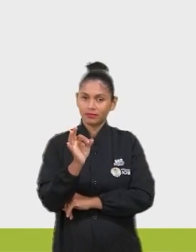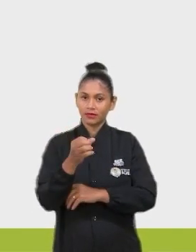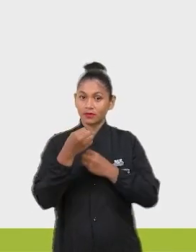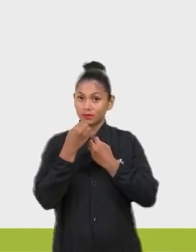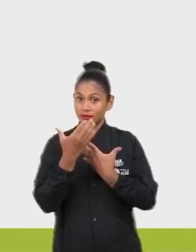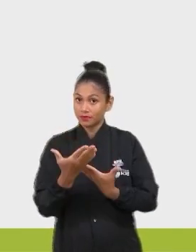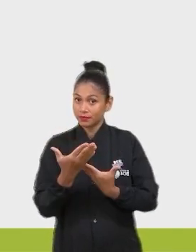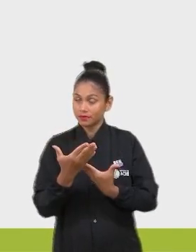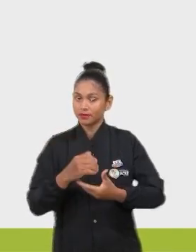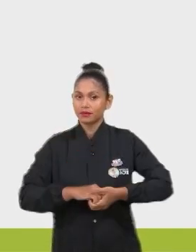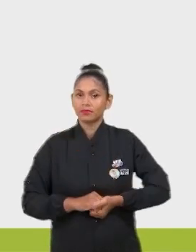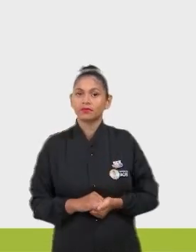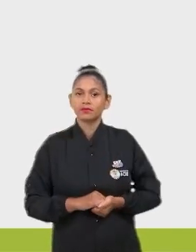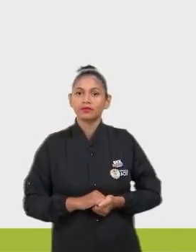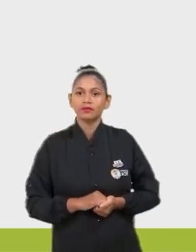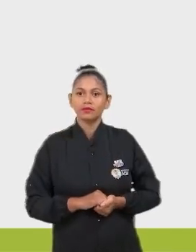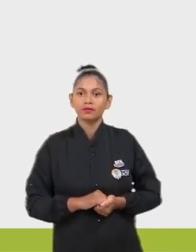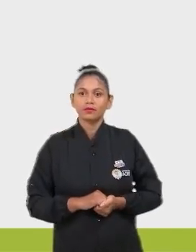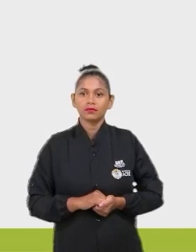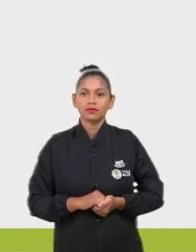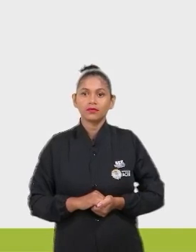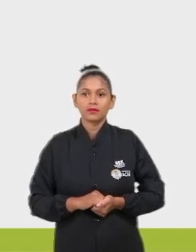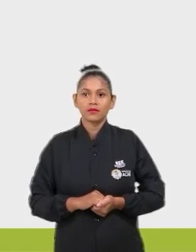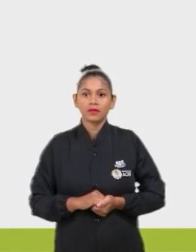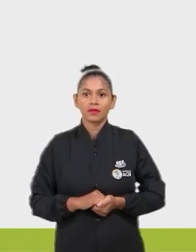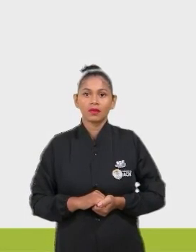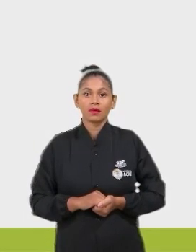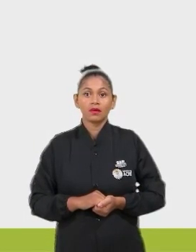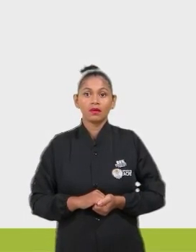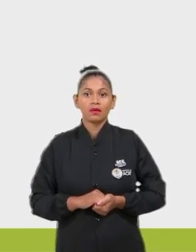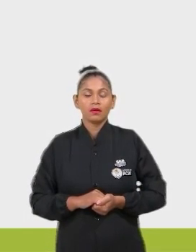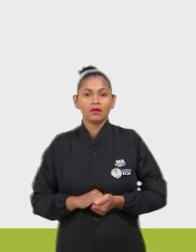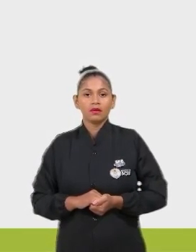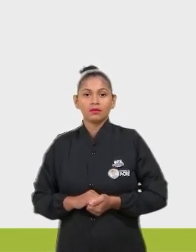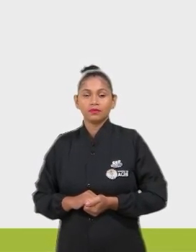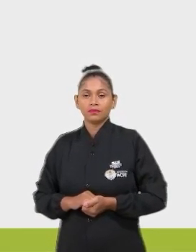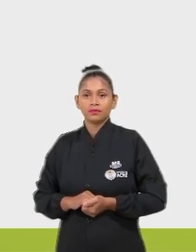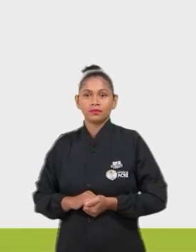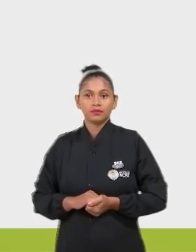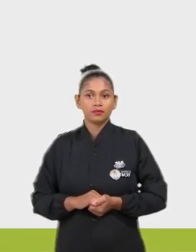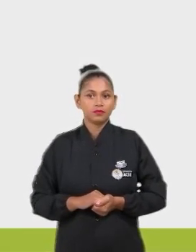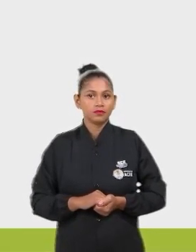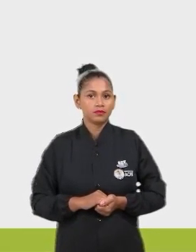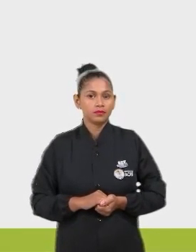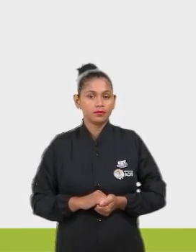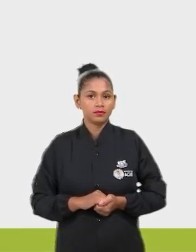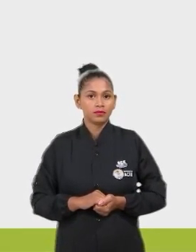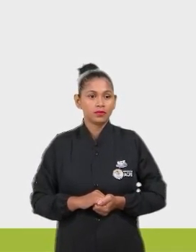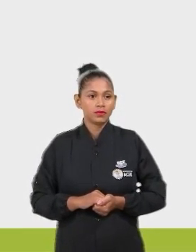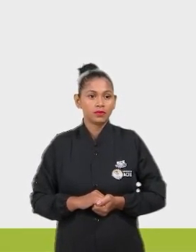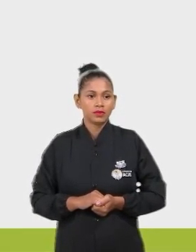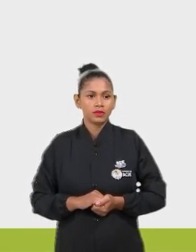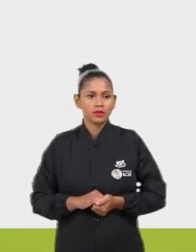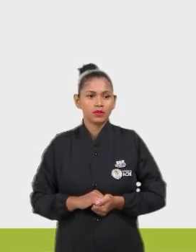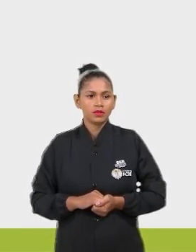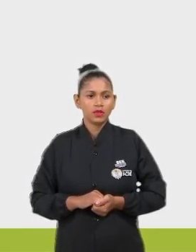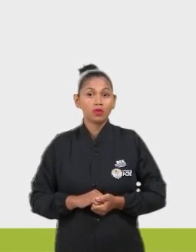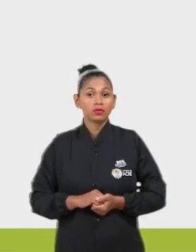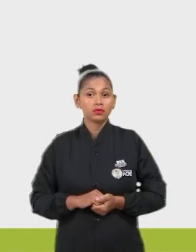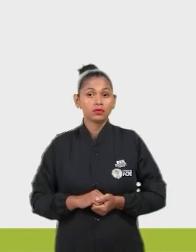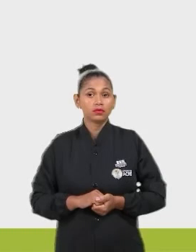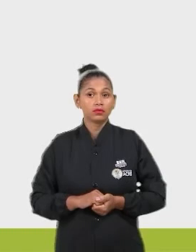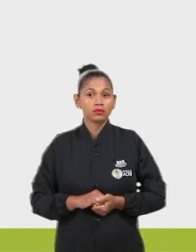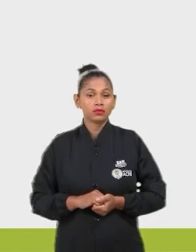Vamos para mais uma questão. Diz assim. Prova Enem 2016.